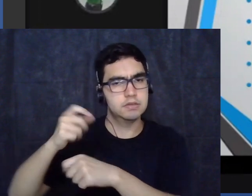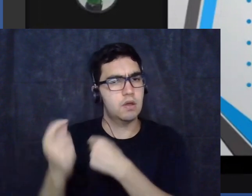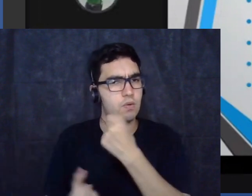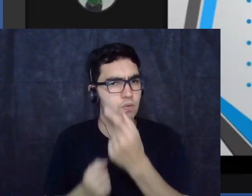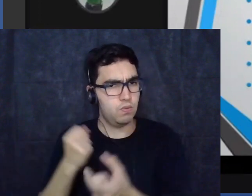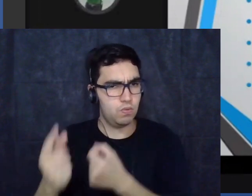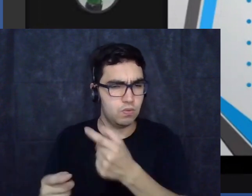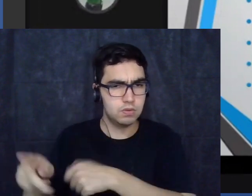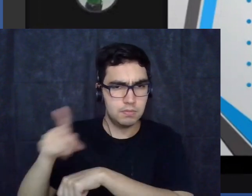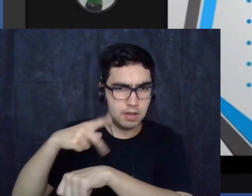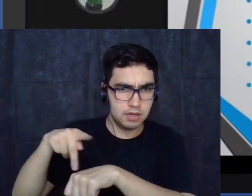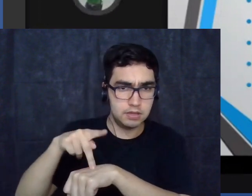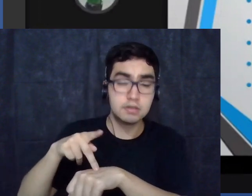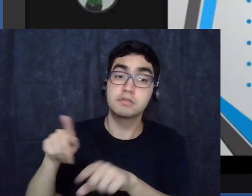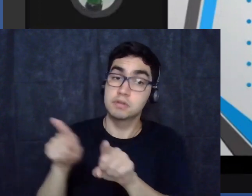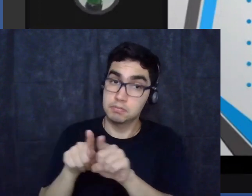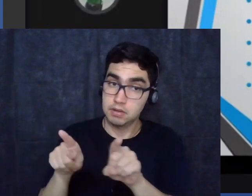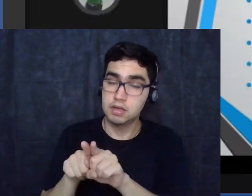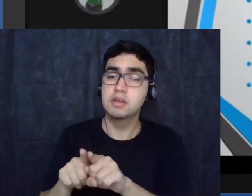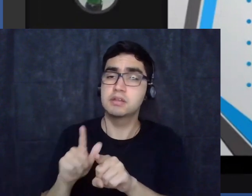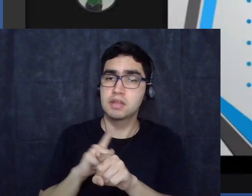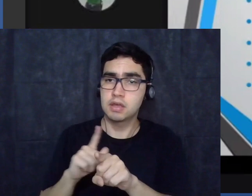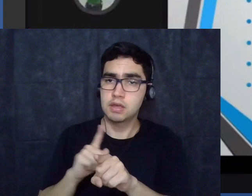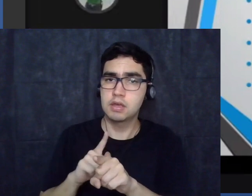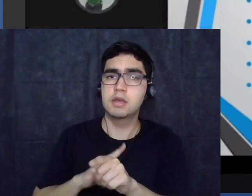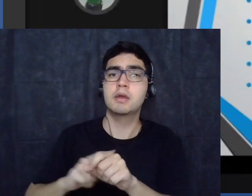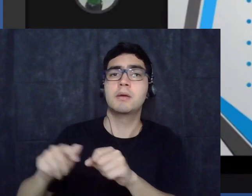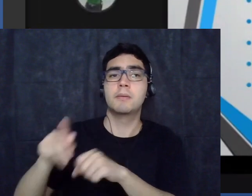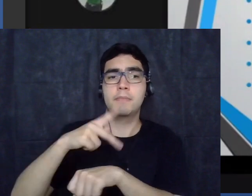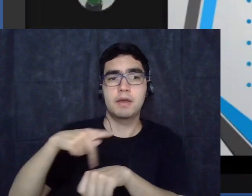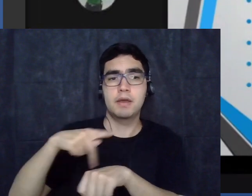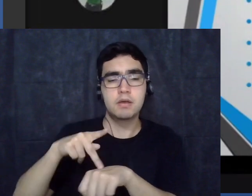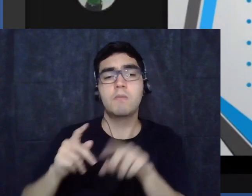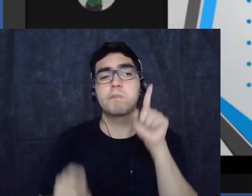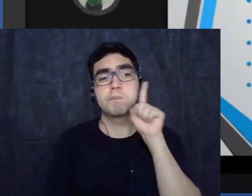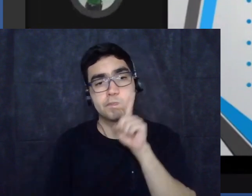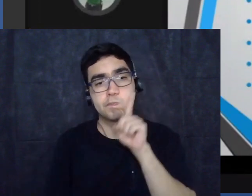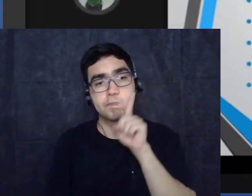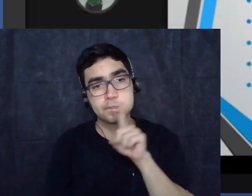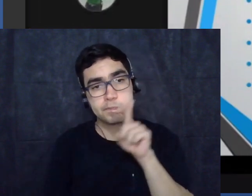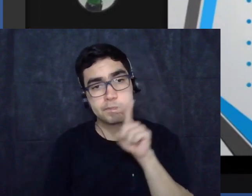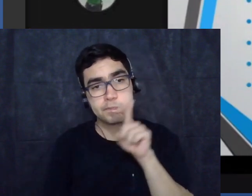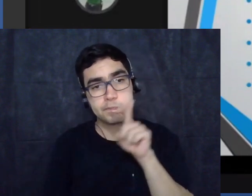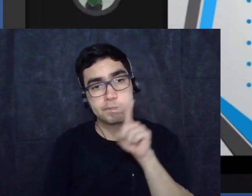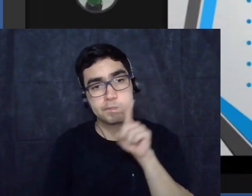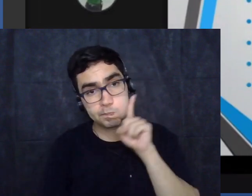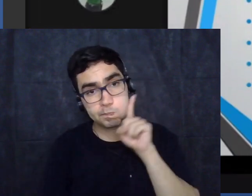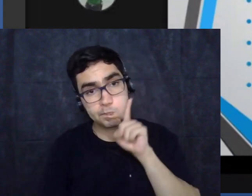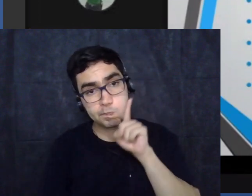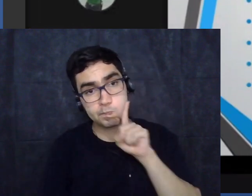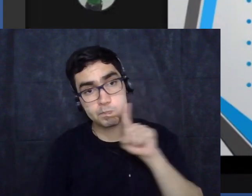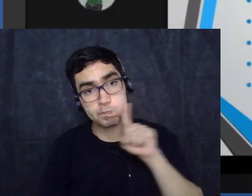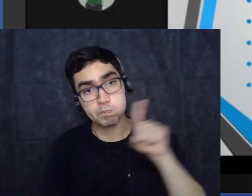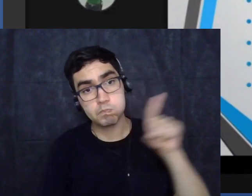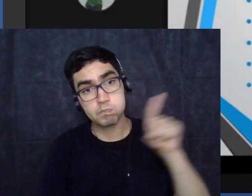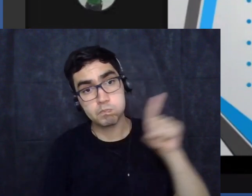inclusive por exemplo ele toma muito como exemplo os Estados Unidos milhares de pessoas